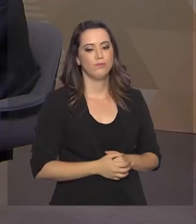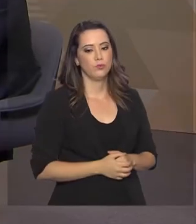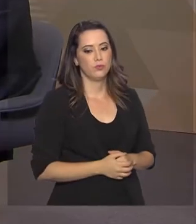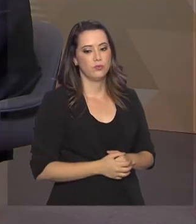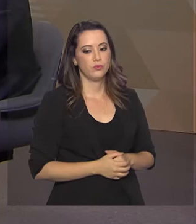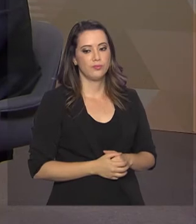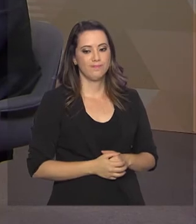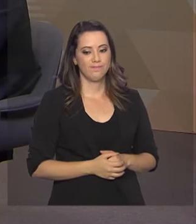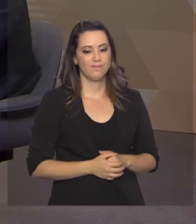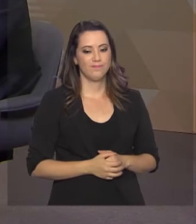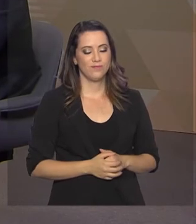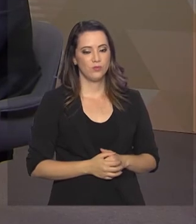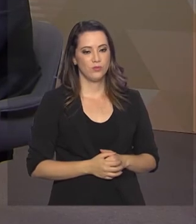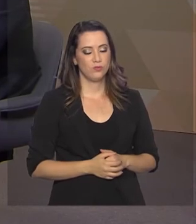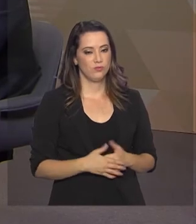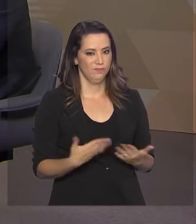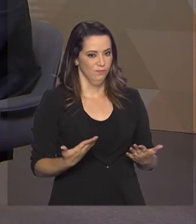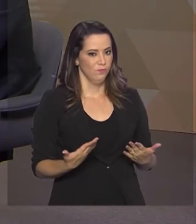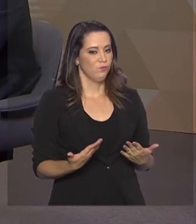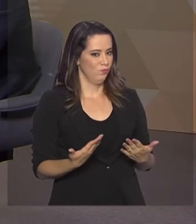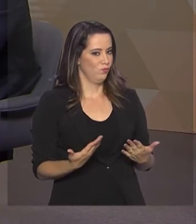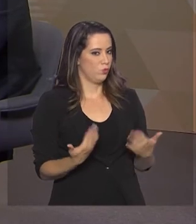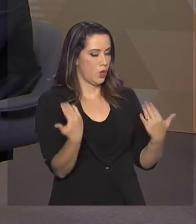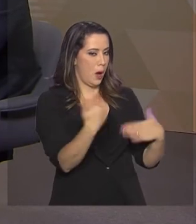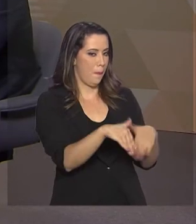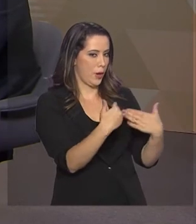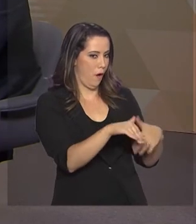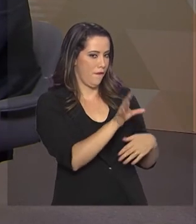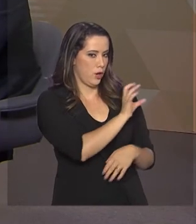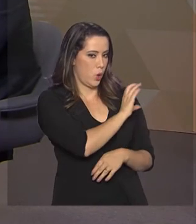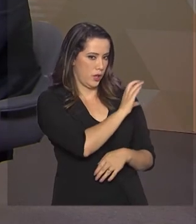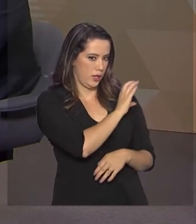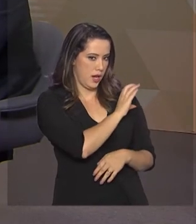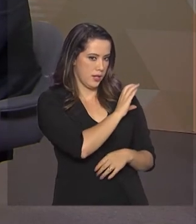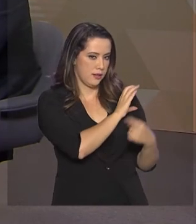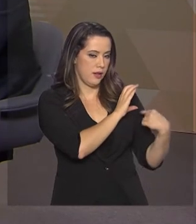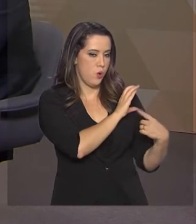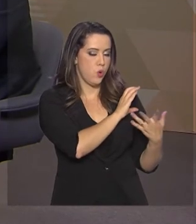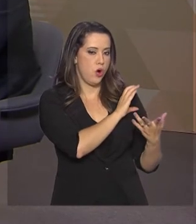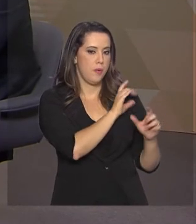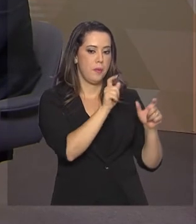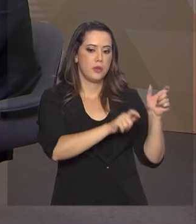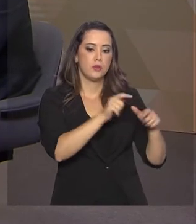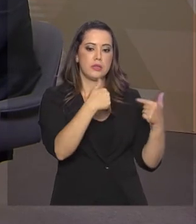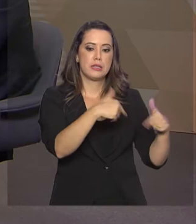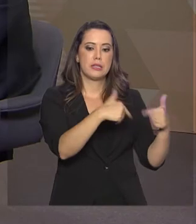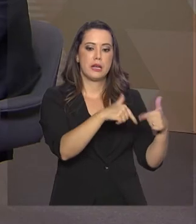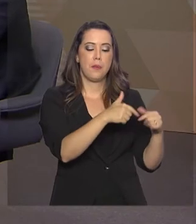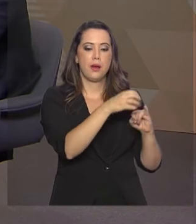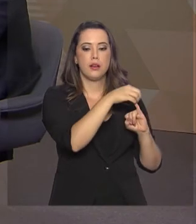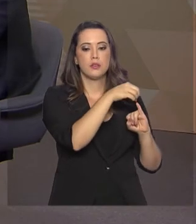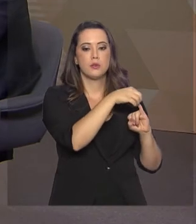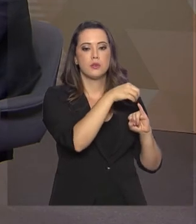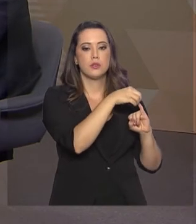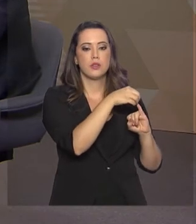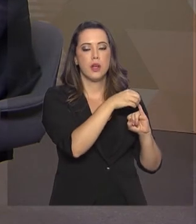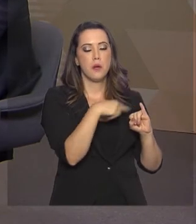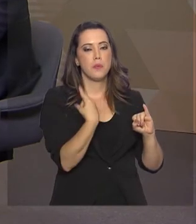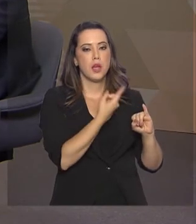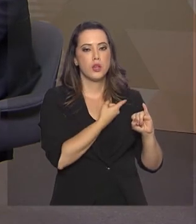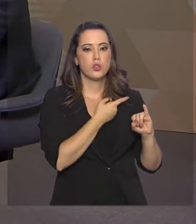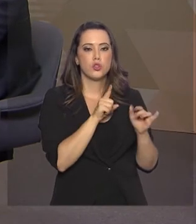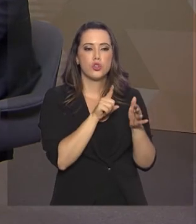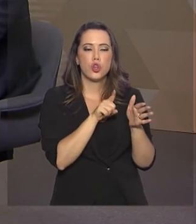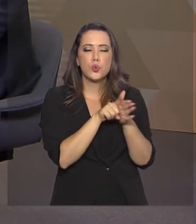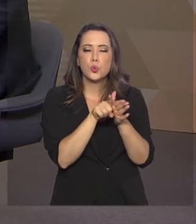Então, a prova, a coordenação da elaboração da prova é feita pelos servidores do INEP. Então, os servidores do INEP, a gente recorre